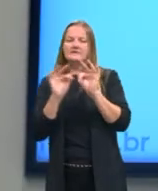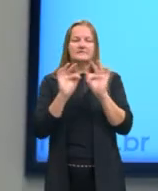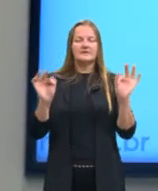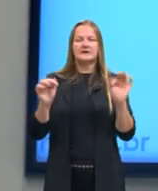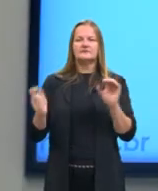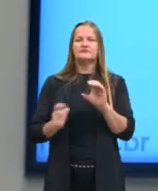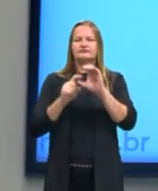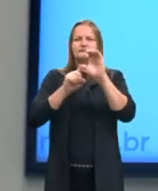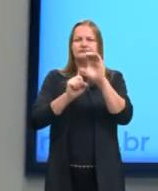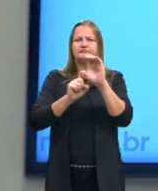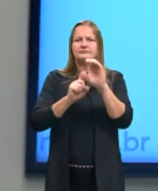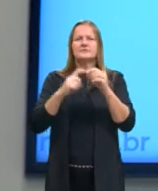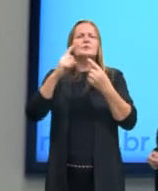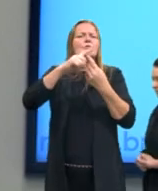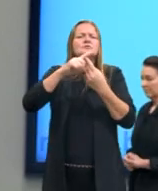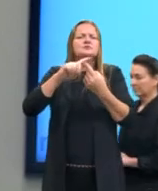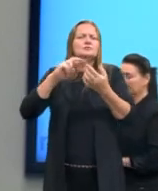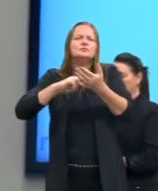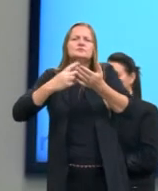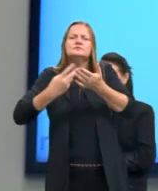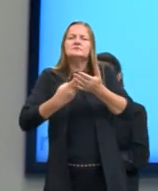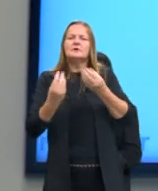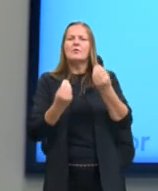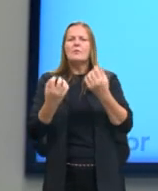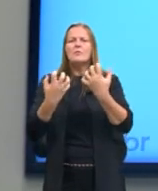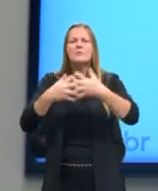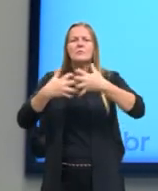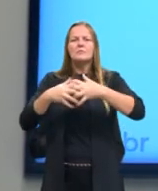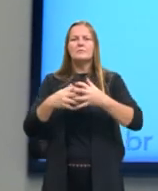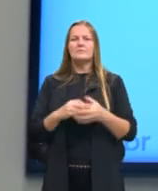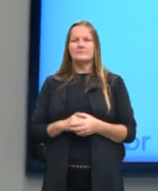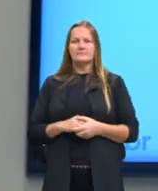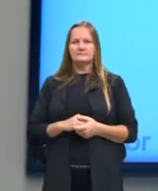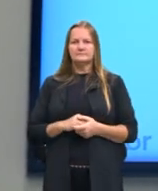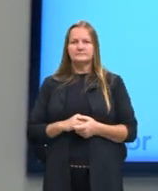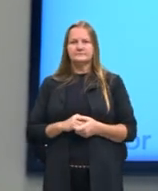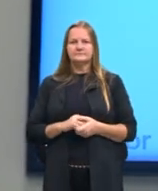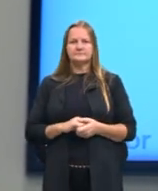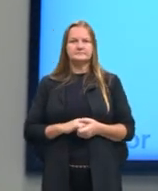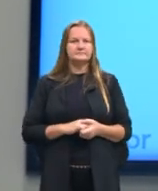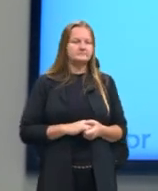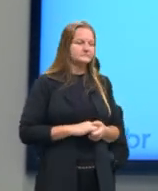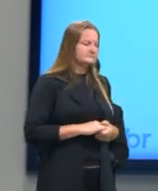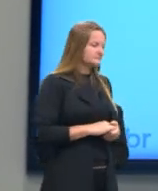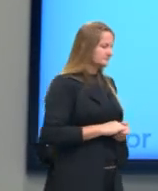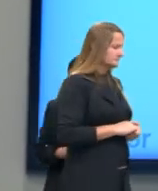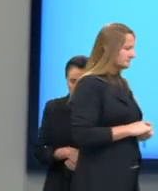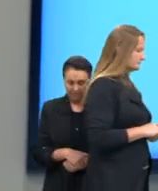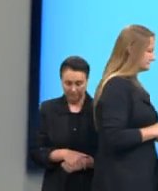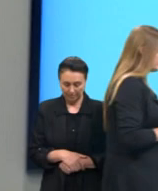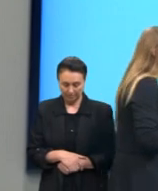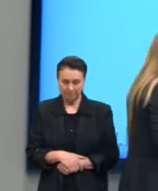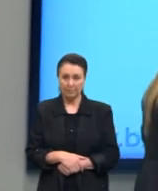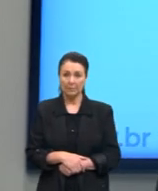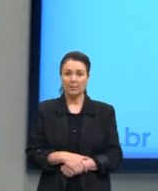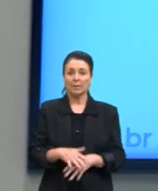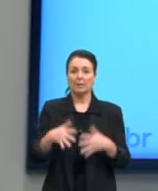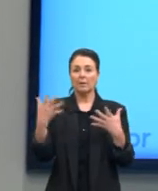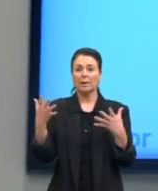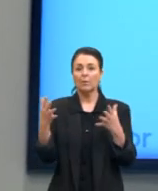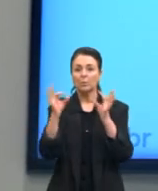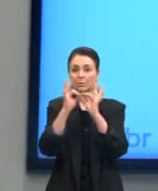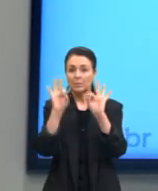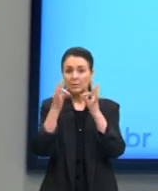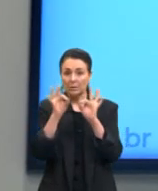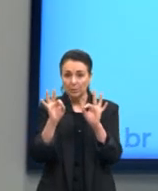ser? E que tipo de significados ela produz quando eu penso nelas duas juntas? Então, nessa sintaxe do período